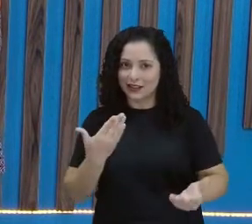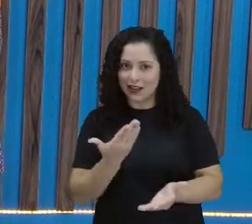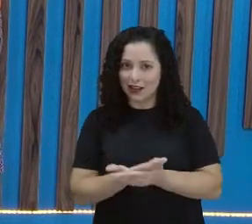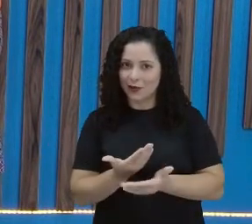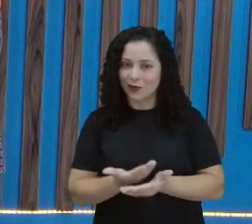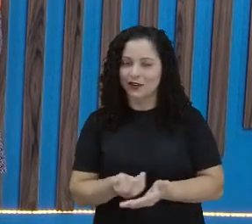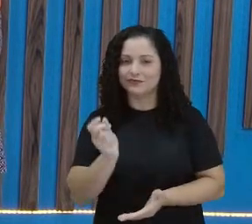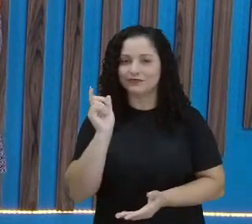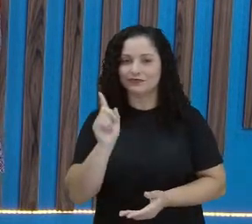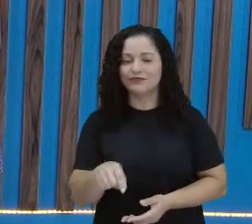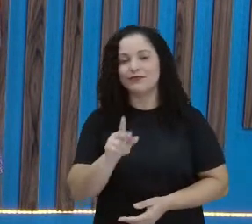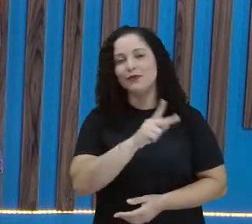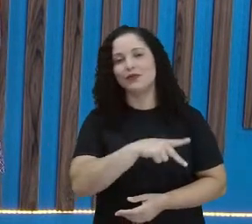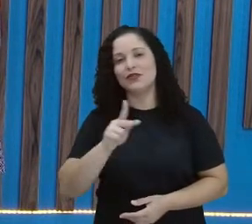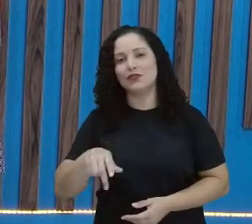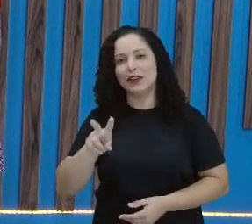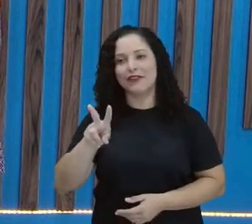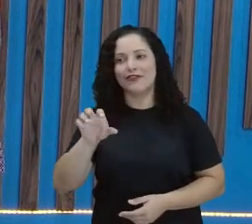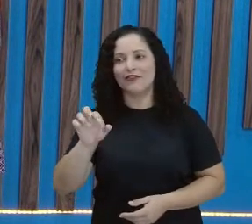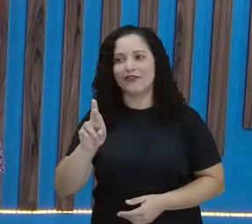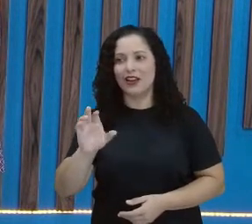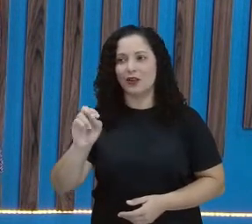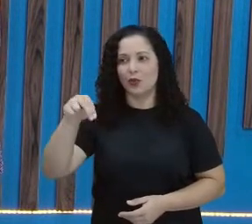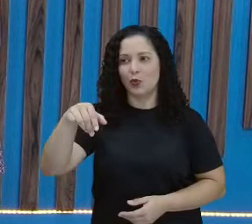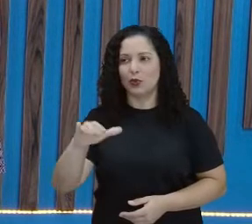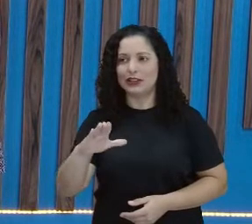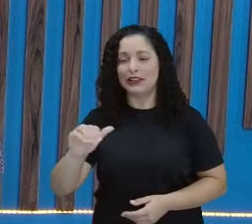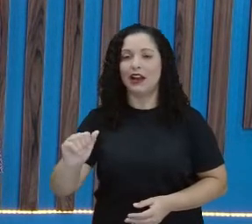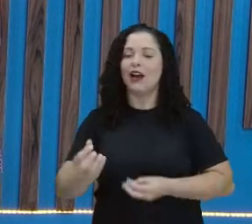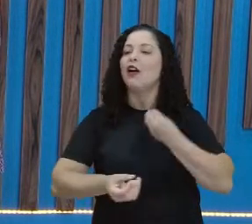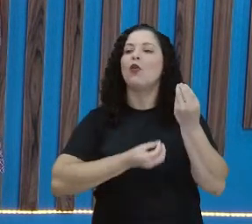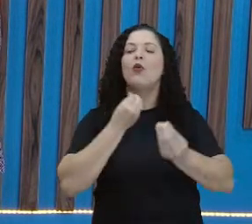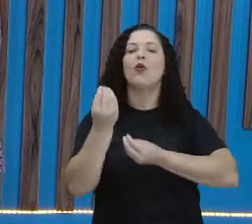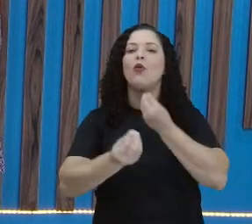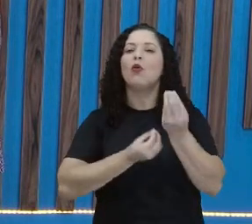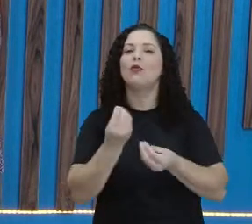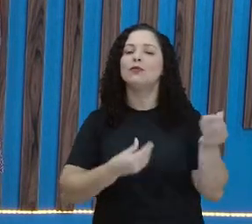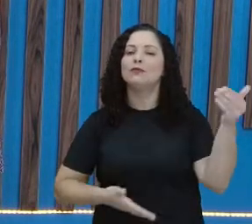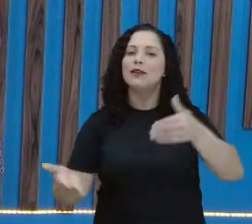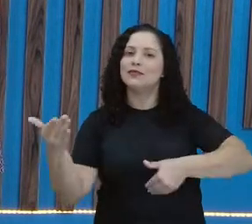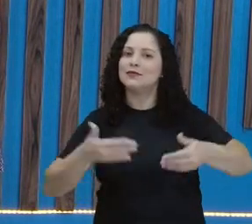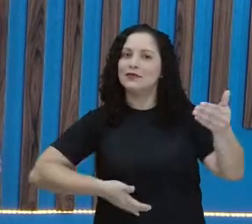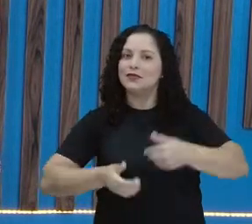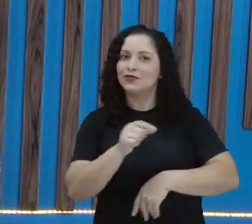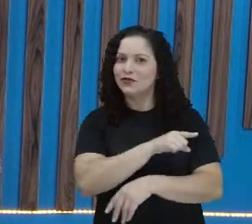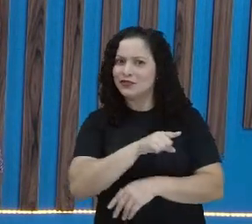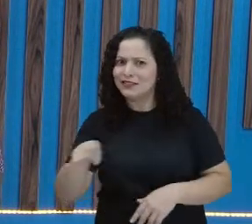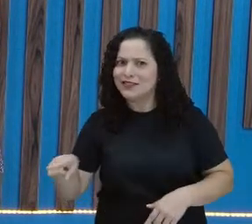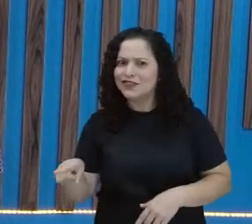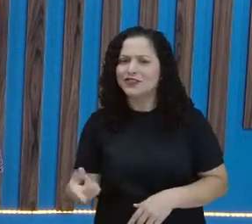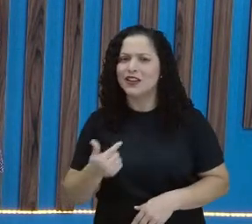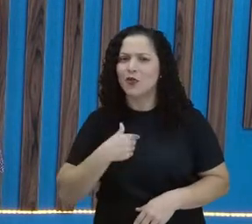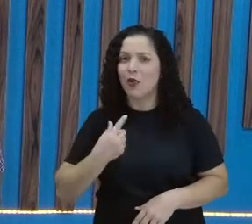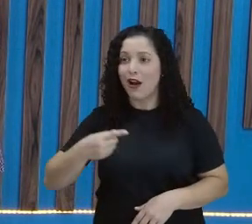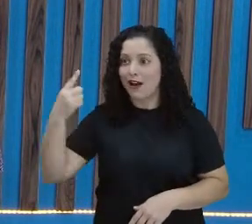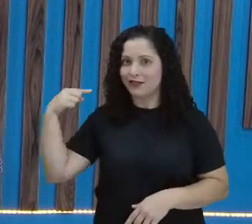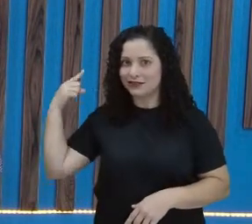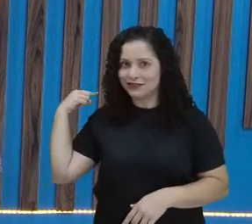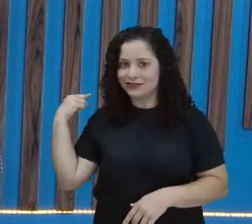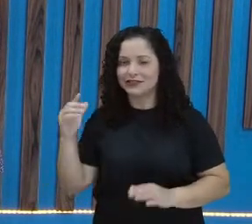ciências, é a professora Verônica, que vai me passar como é que está a participação de vocês. Eu estava lá na aula da professora